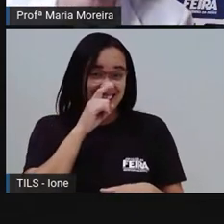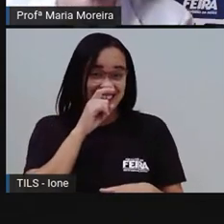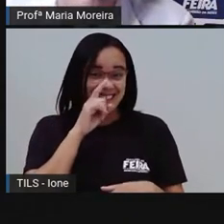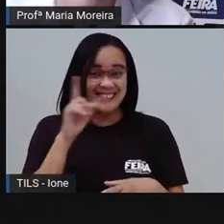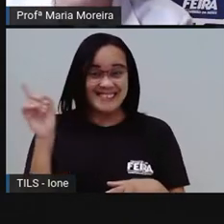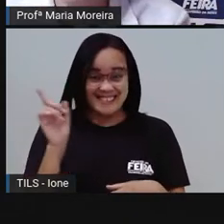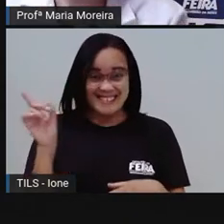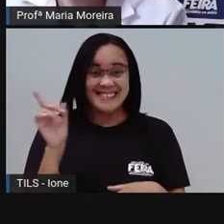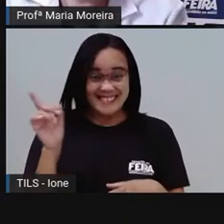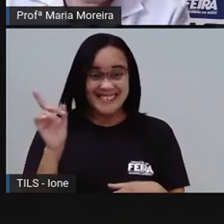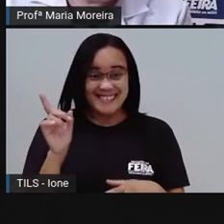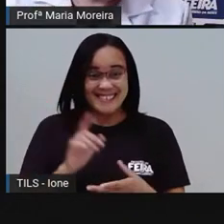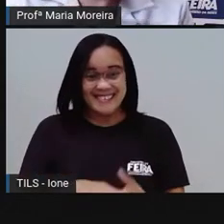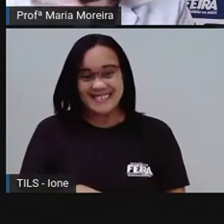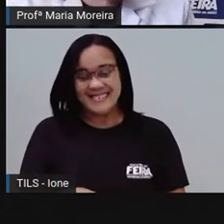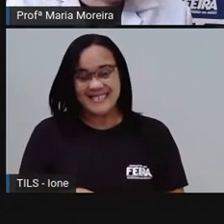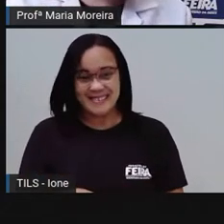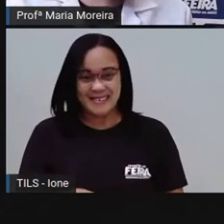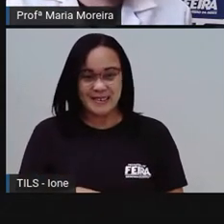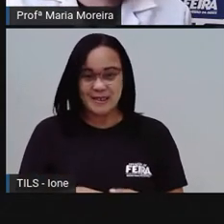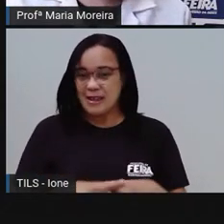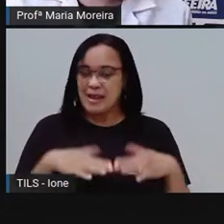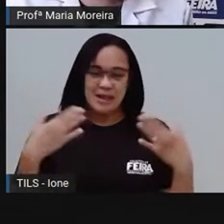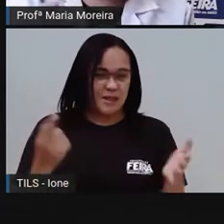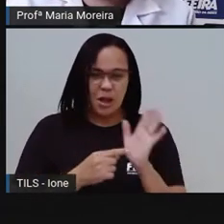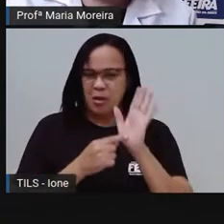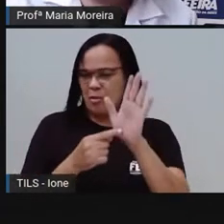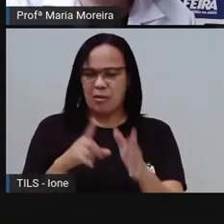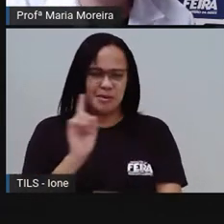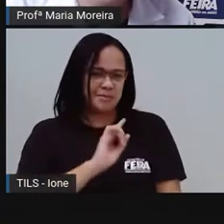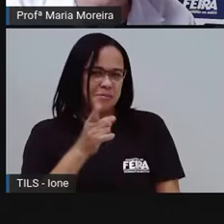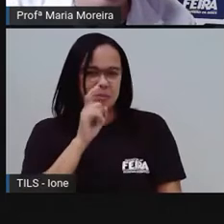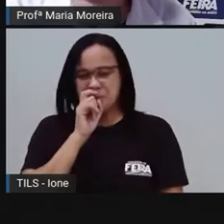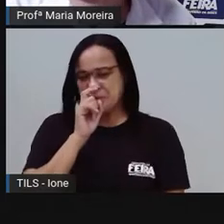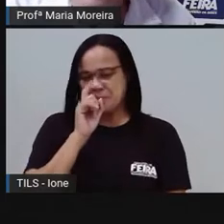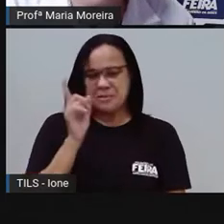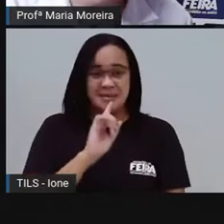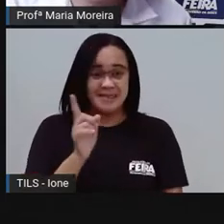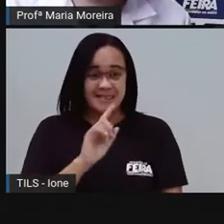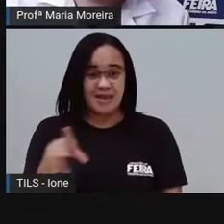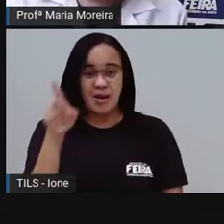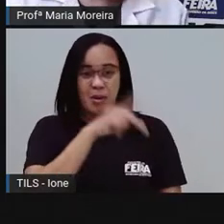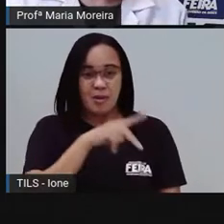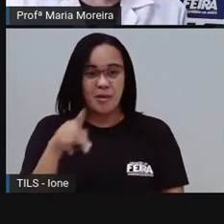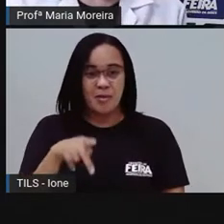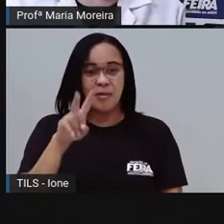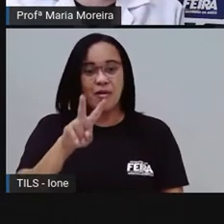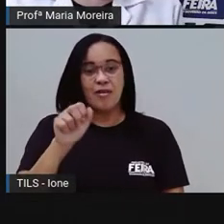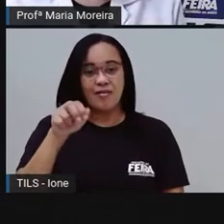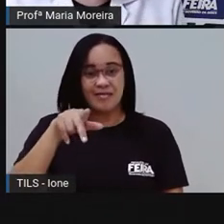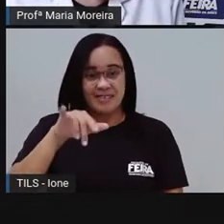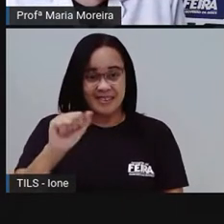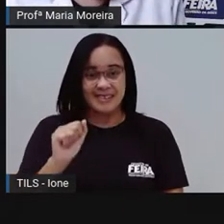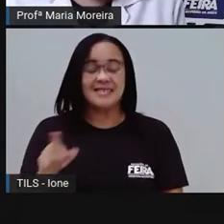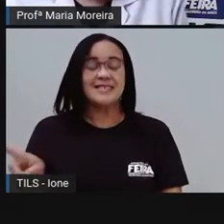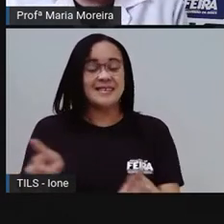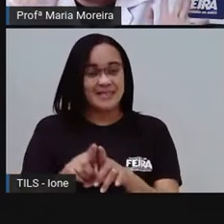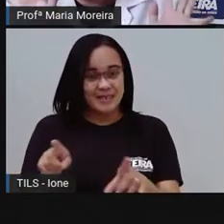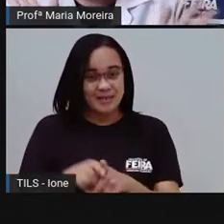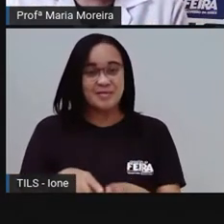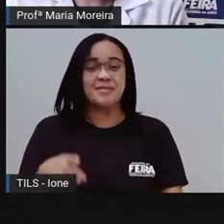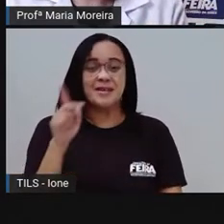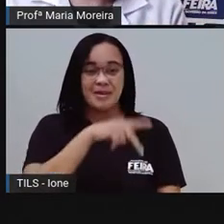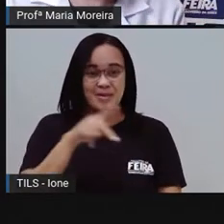o céu é limite. Bom, não que eu queira me mostrar, né? Porque pro Havanha dá toda a corda do mundo e pro Suzana também. Né? Longe de mim querer.